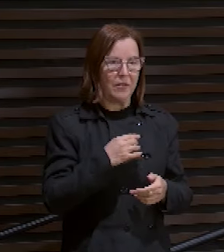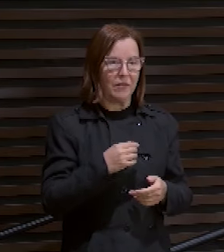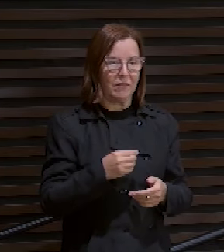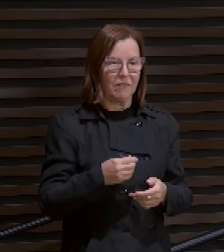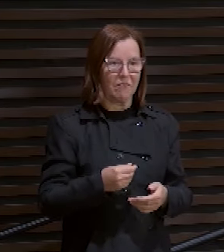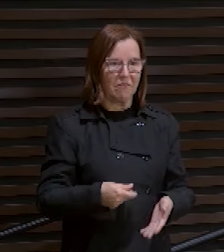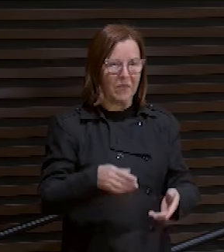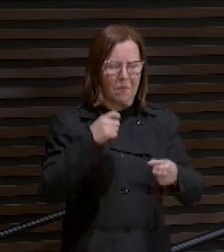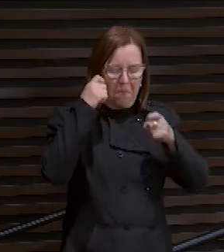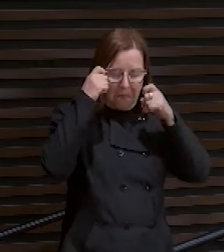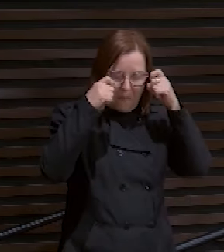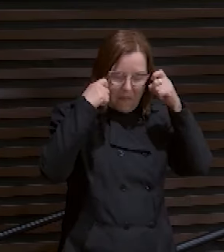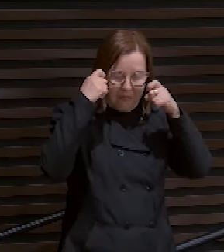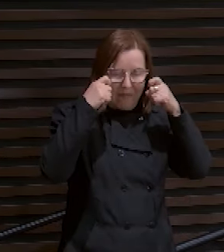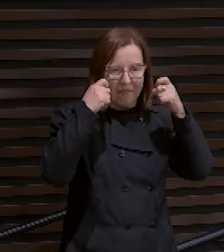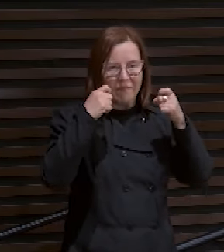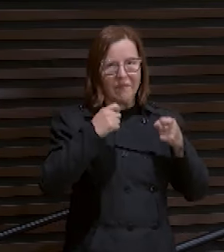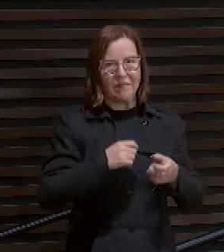tormento.